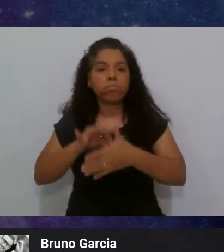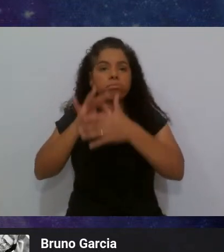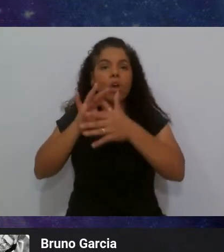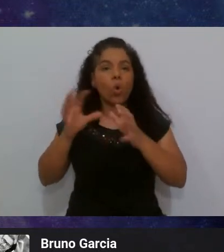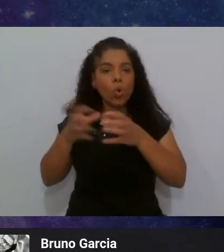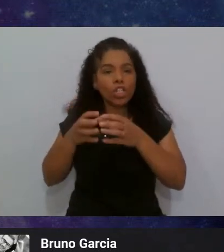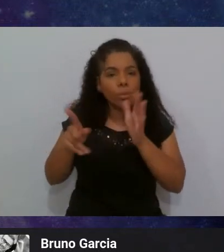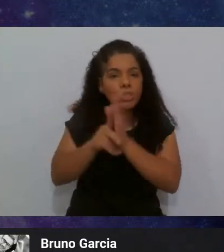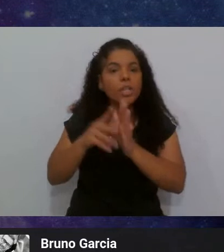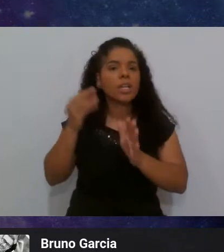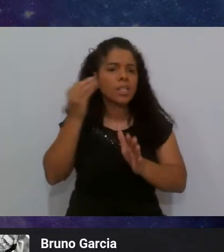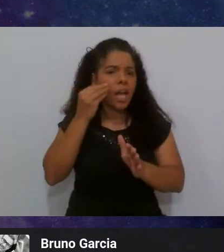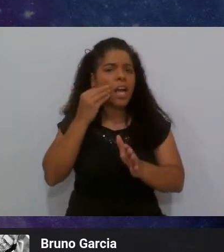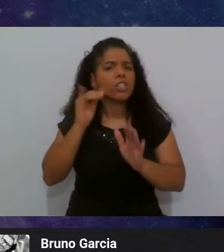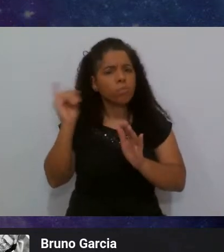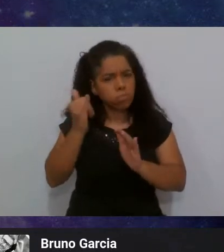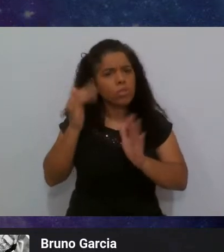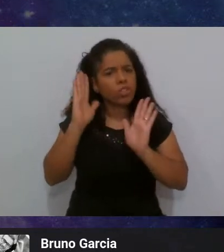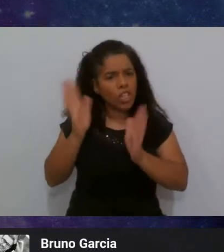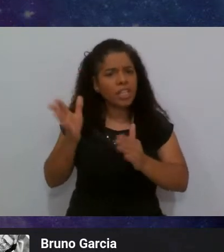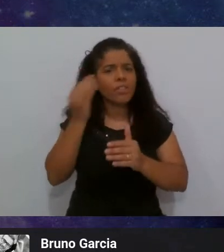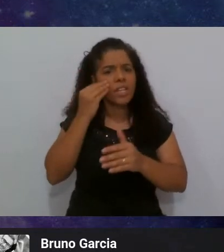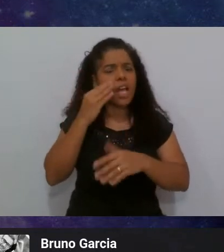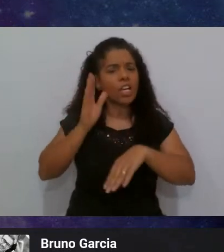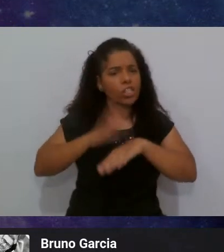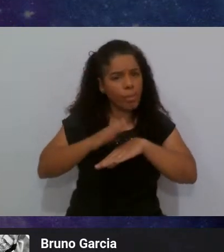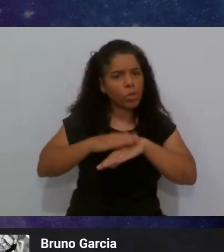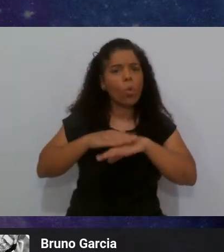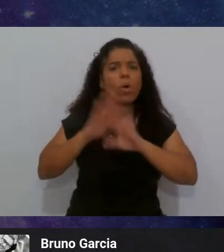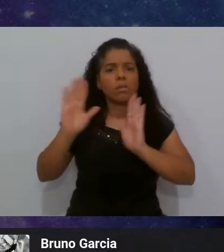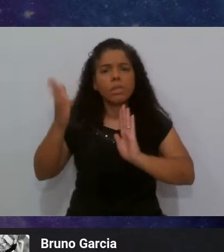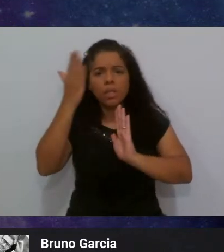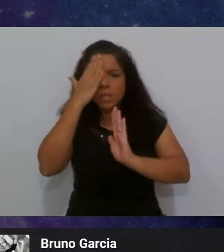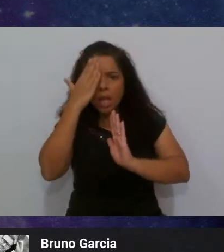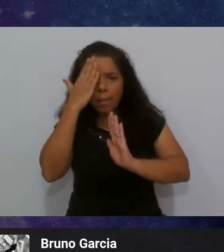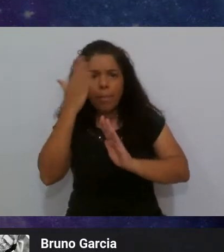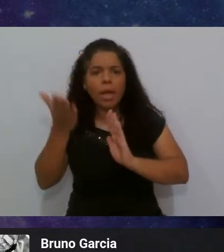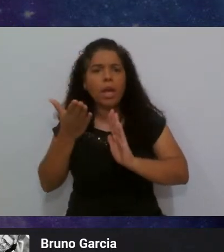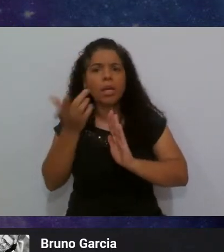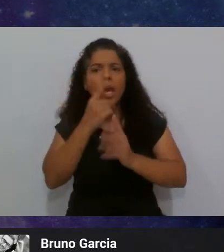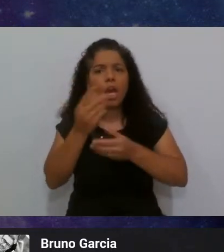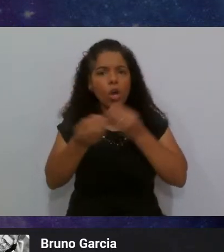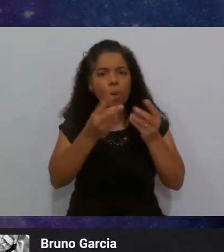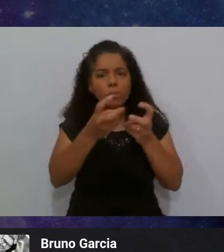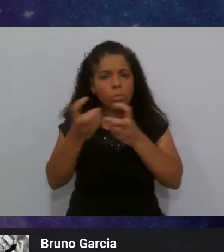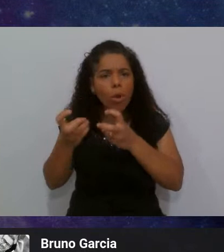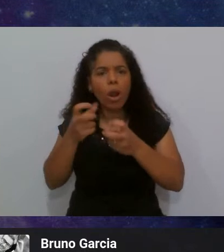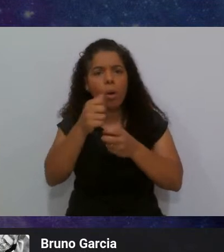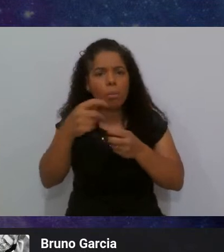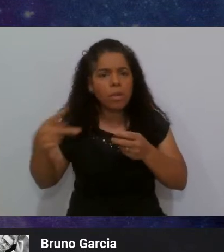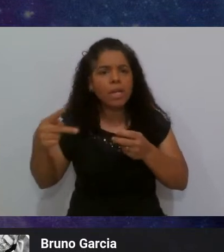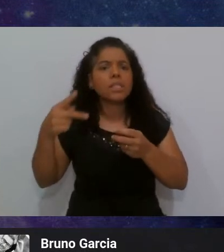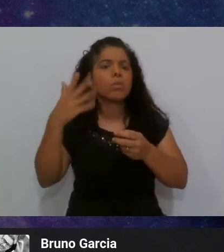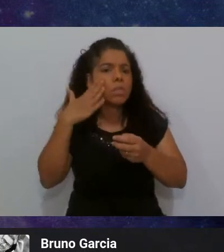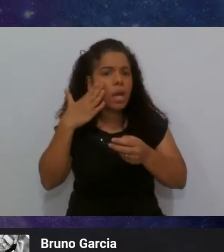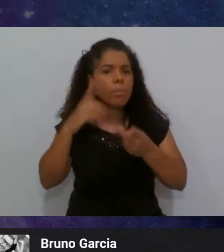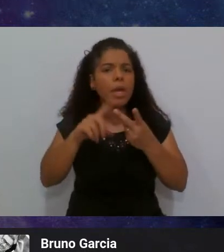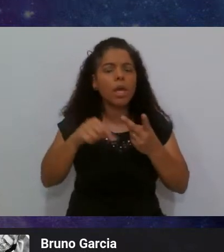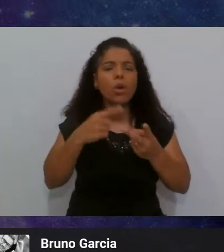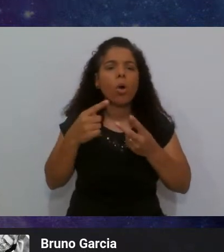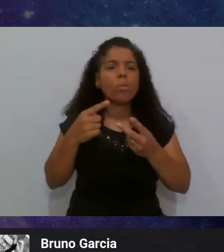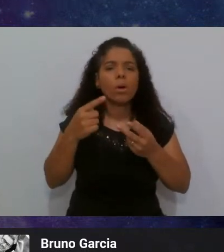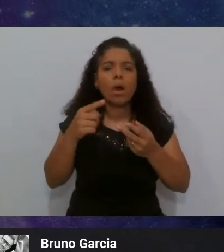testes, é importante você já ter feito teste manual, de você saber explorar uma aplicação, de você saber automatizar, de